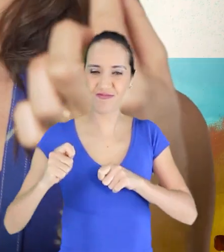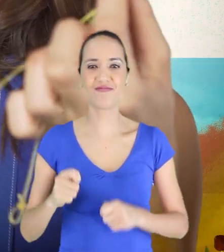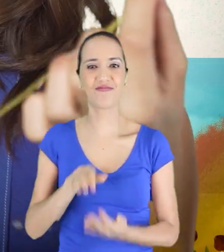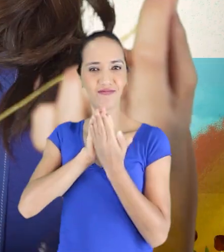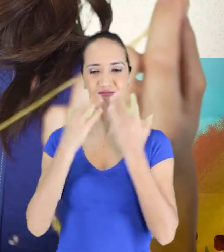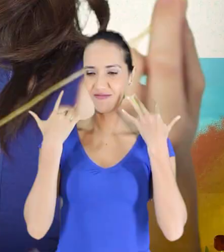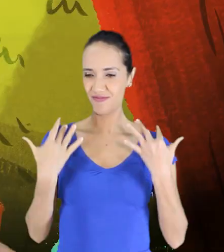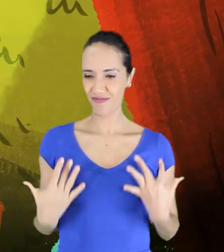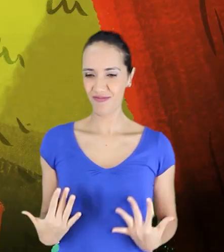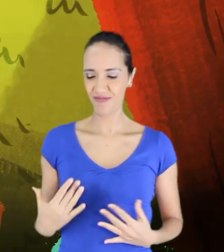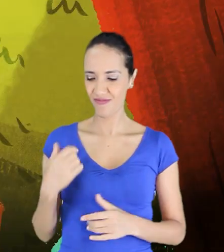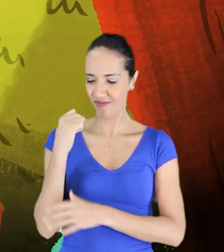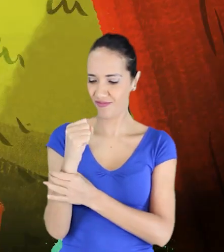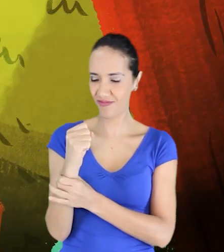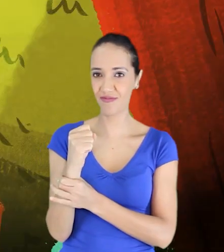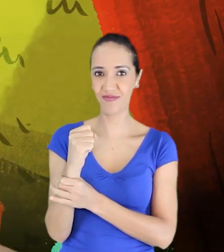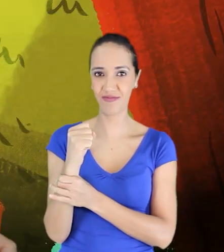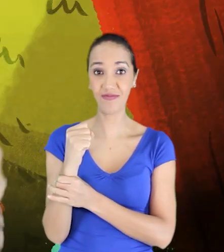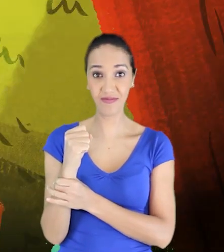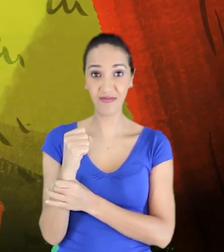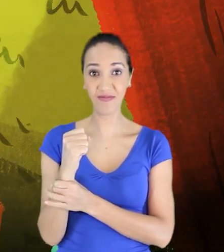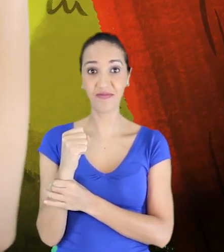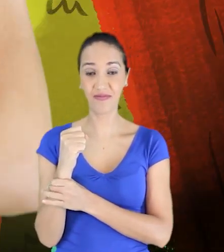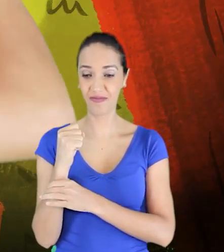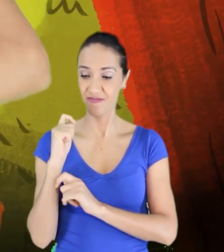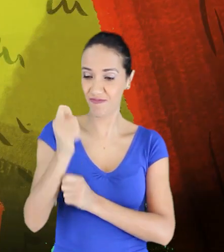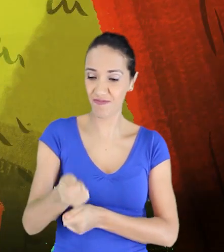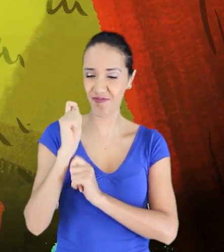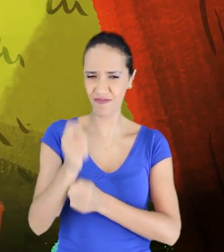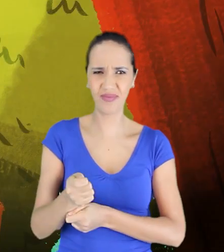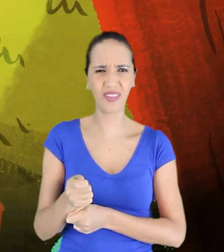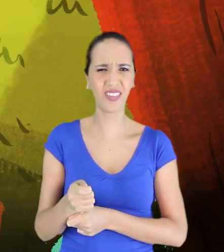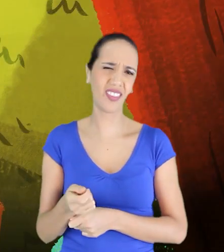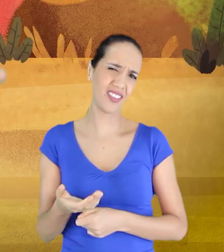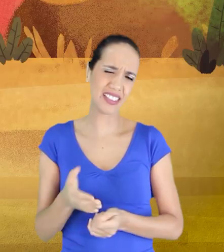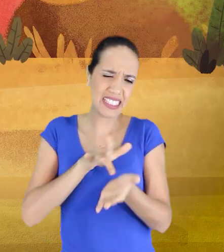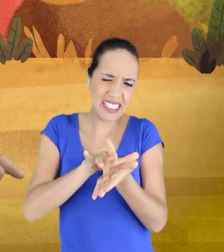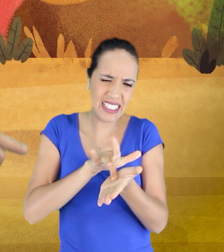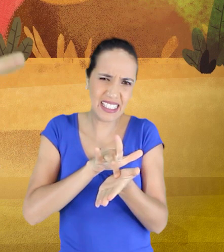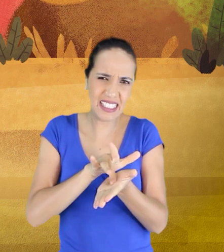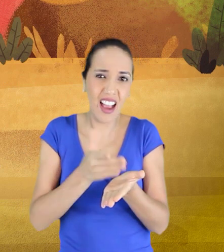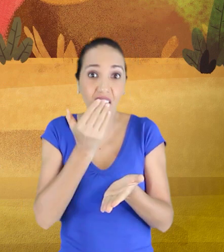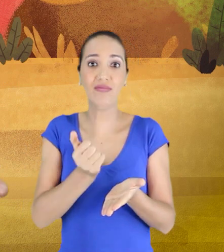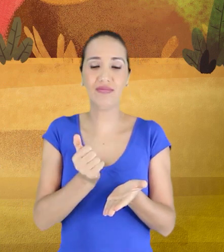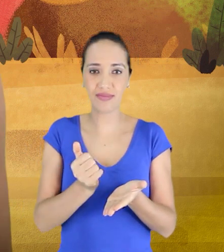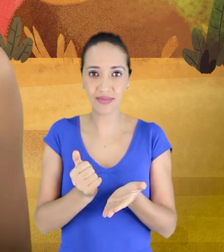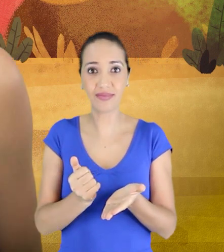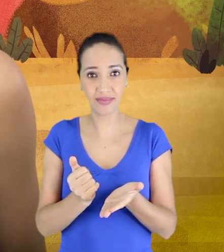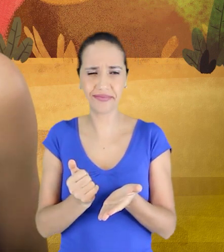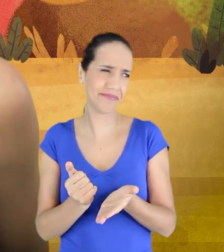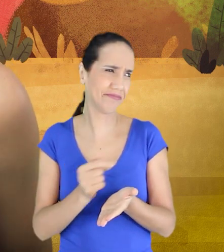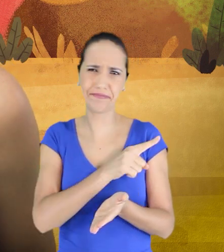E a isca? Isca é o de menos! Qualquer gafanhotinho serve? Salta daqui,